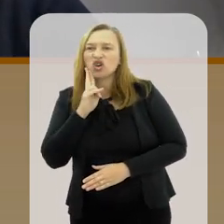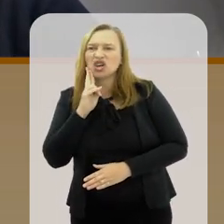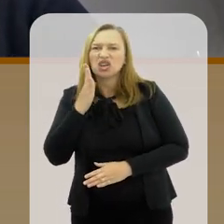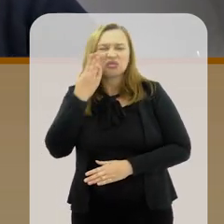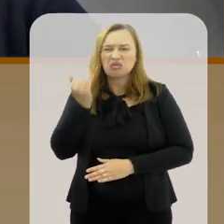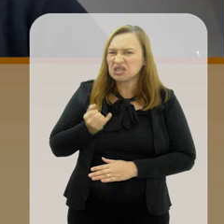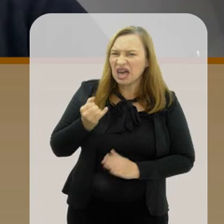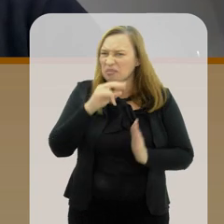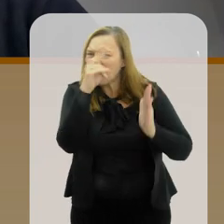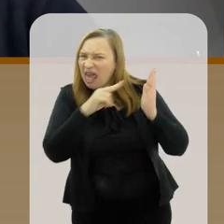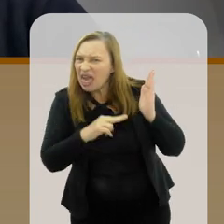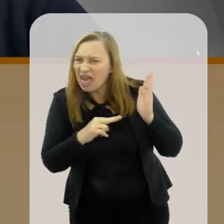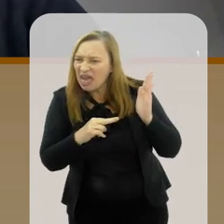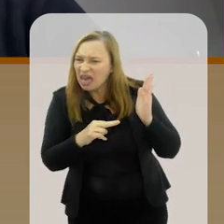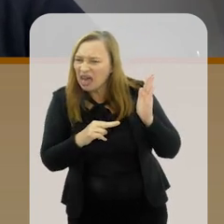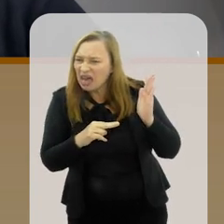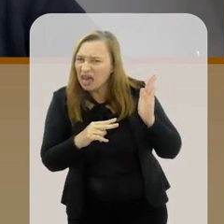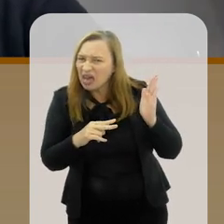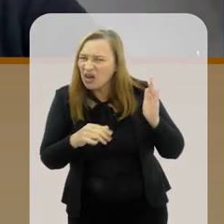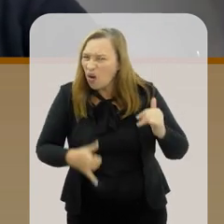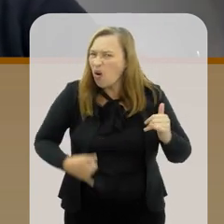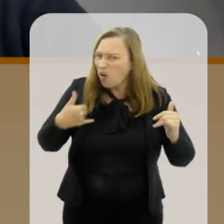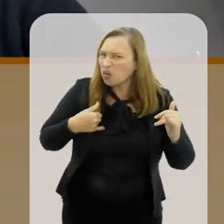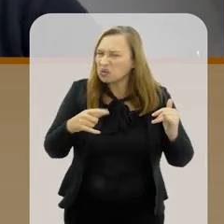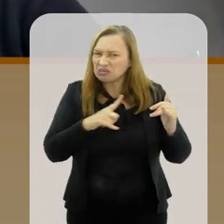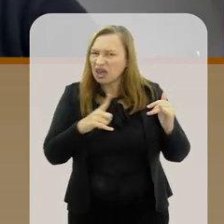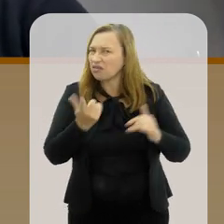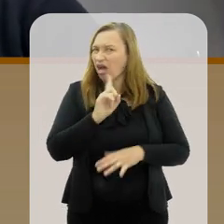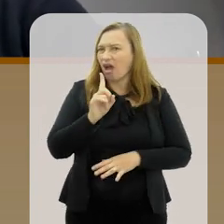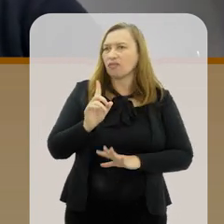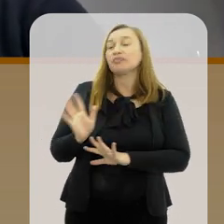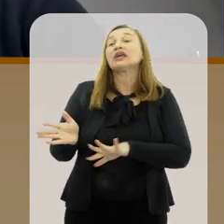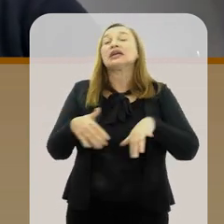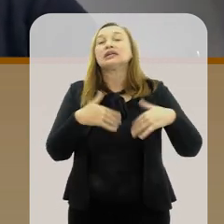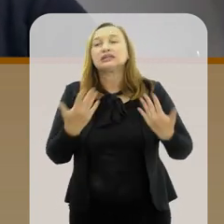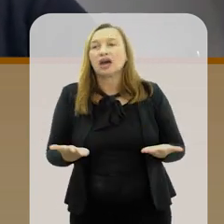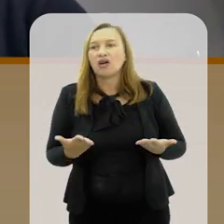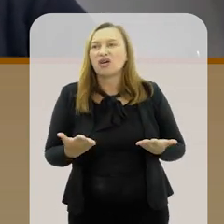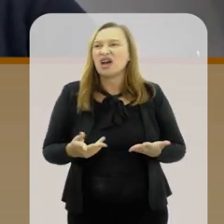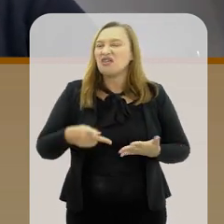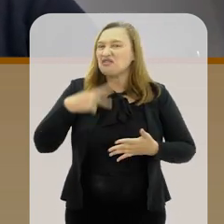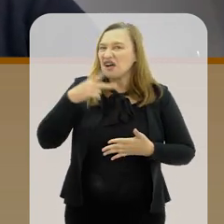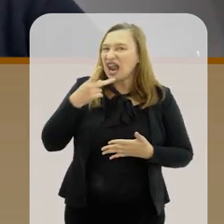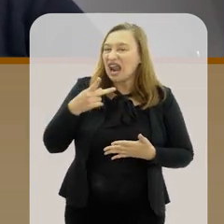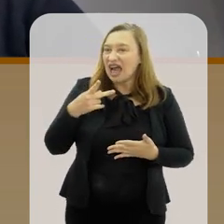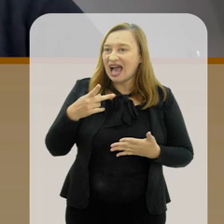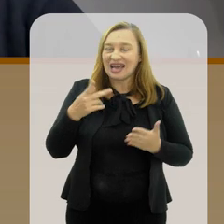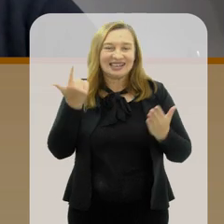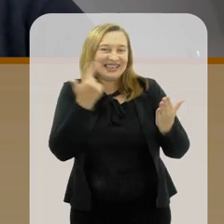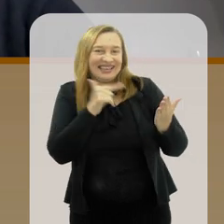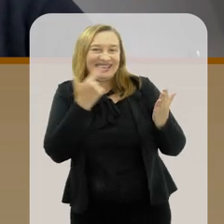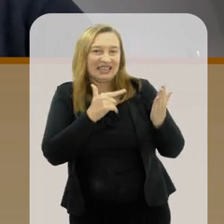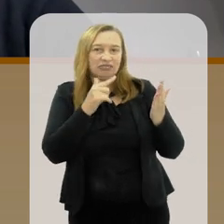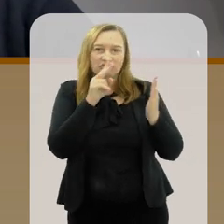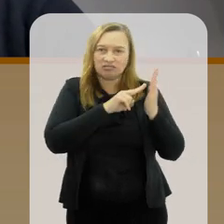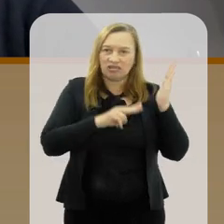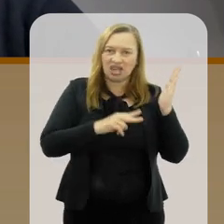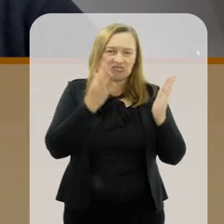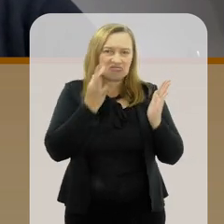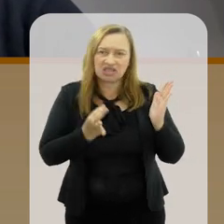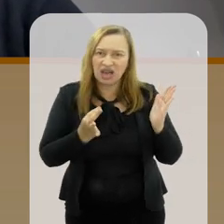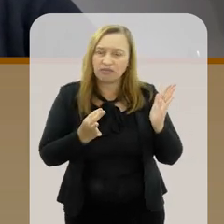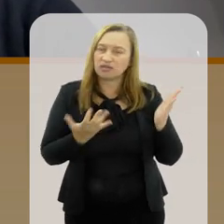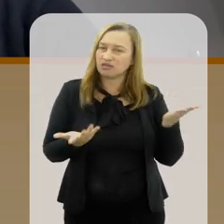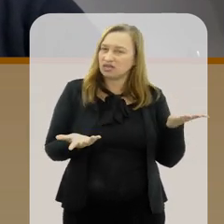orgulho de dizer Poxa, eu não sei ler. Especialmente a pessoa de humanas não teria esse orgulho. Ninguém falaria isso com essa vontade, de dizer,